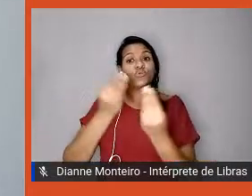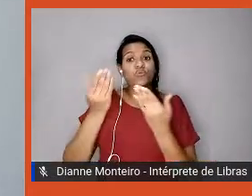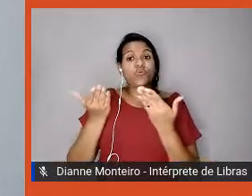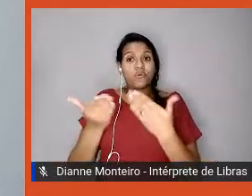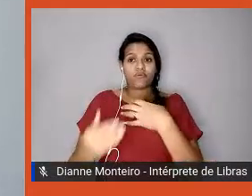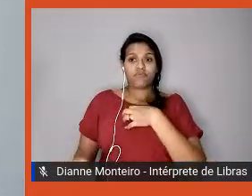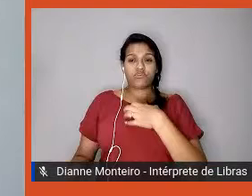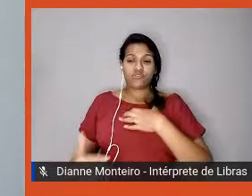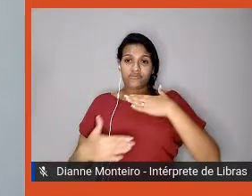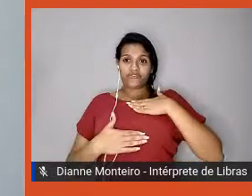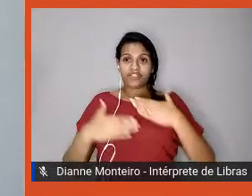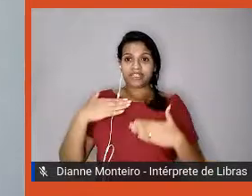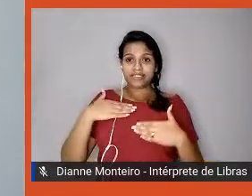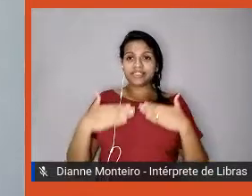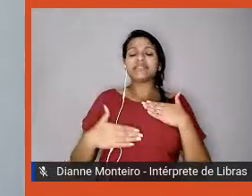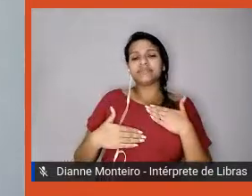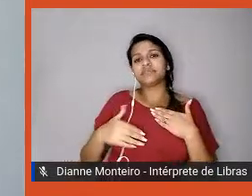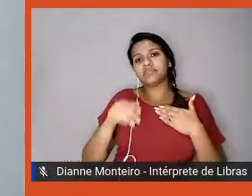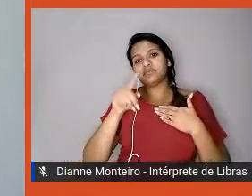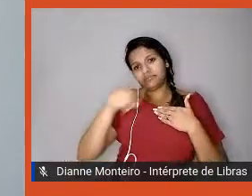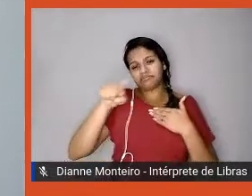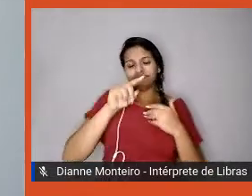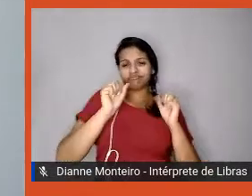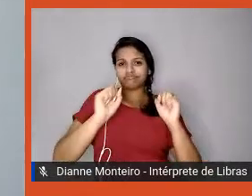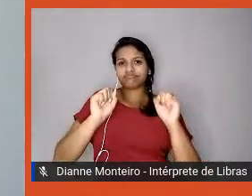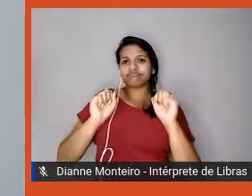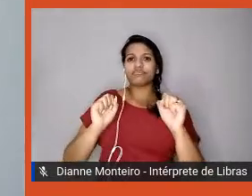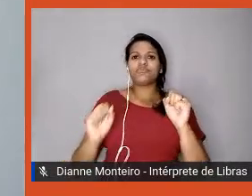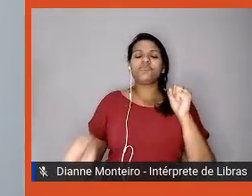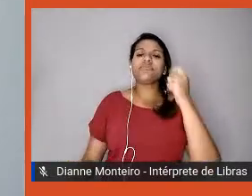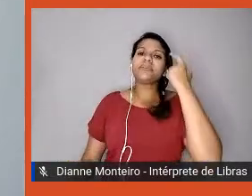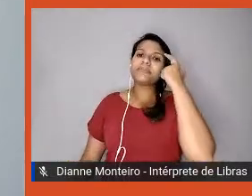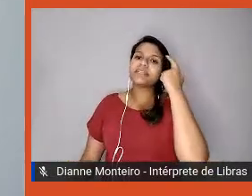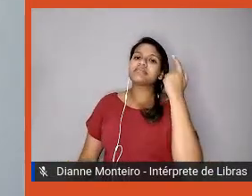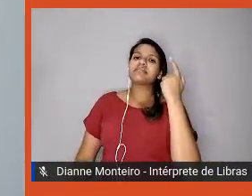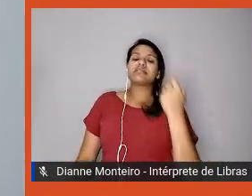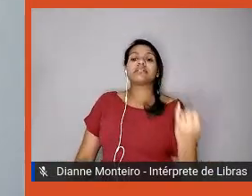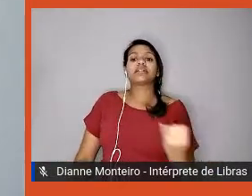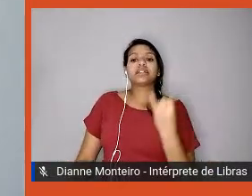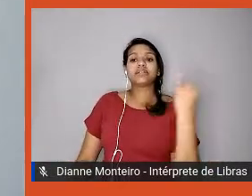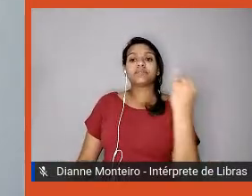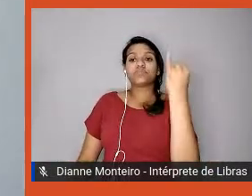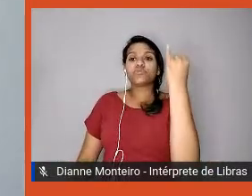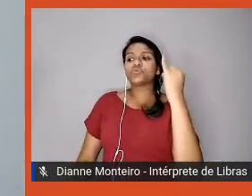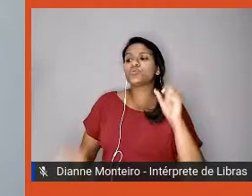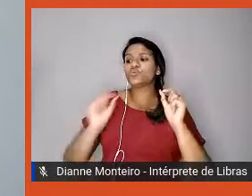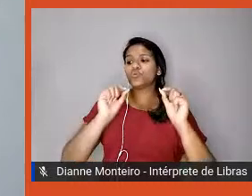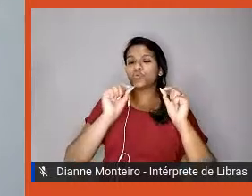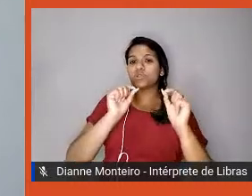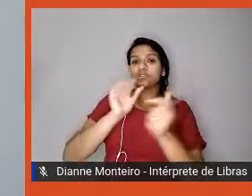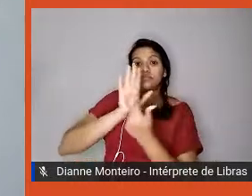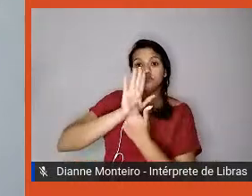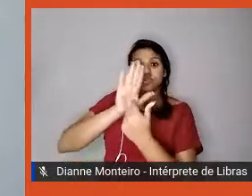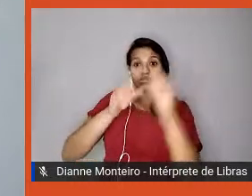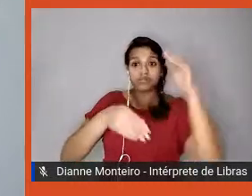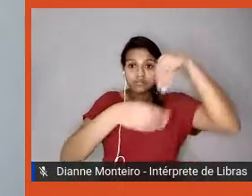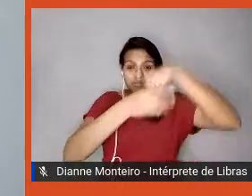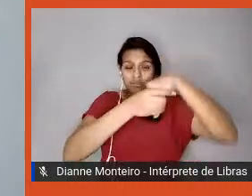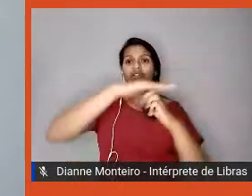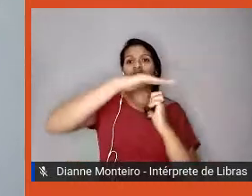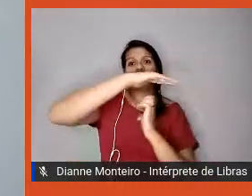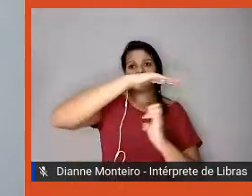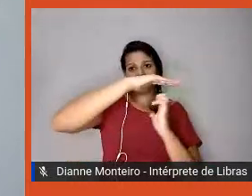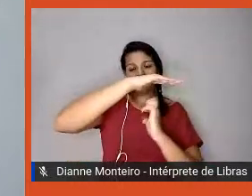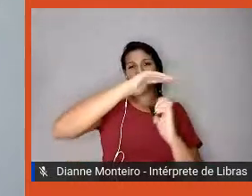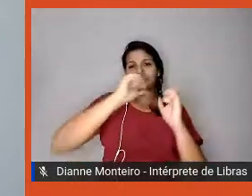vocês podem até anotar coisas que vocês considerem importantes já para replicar nas empresas. Podem anotar também